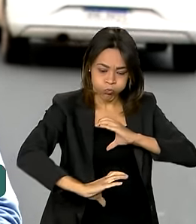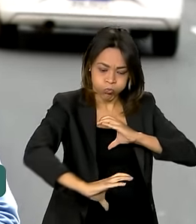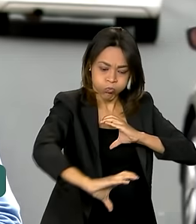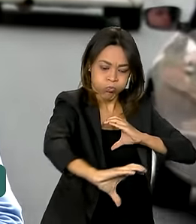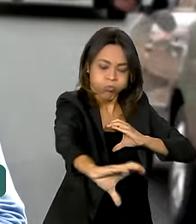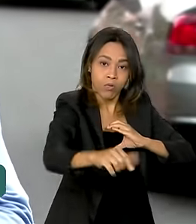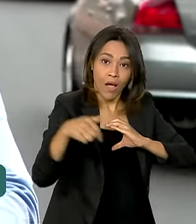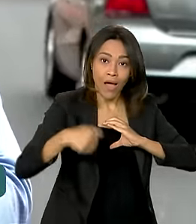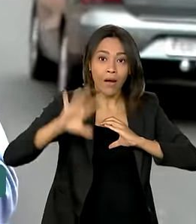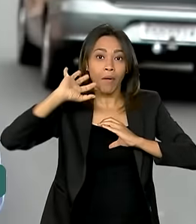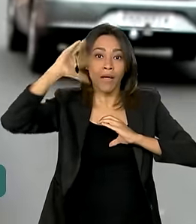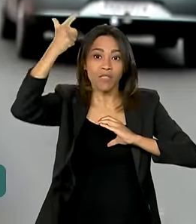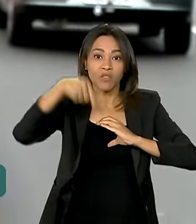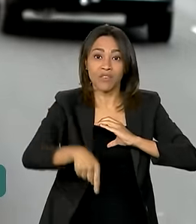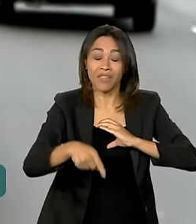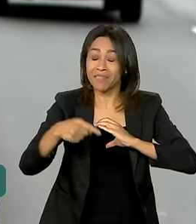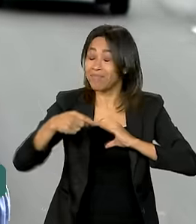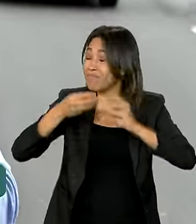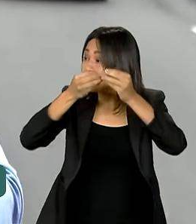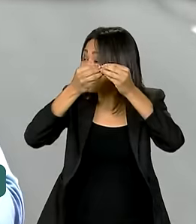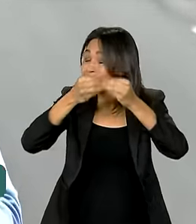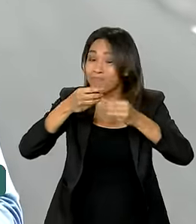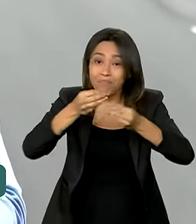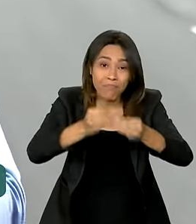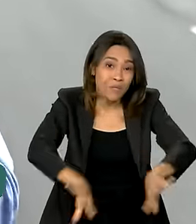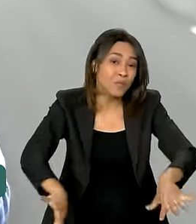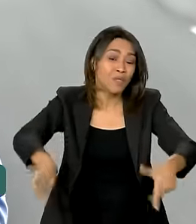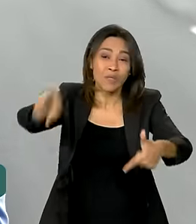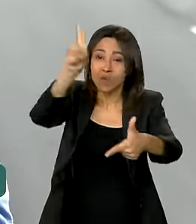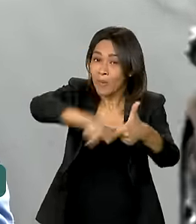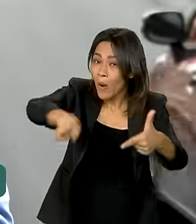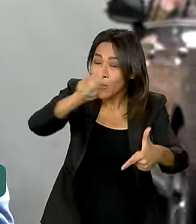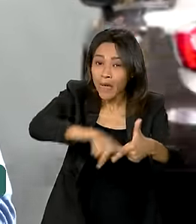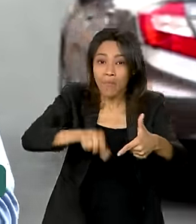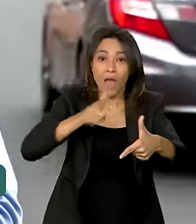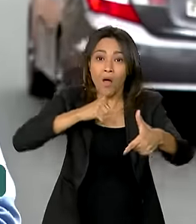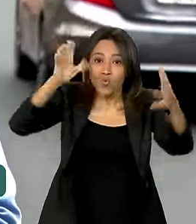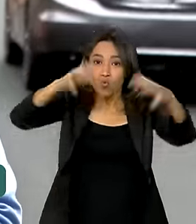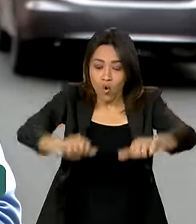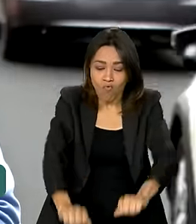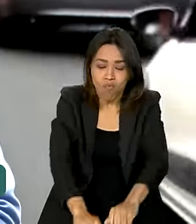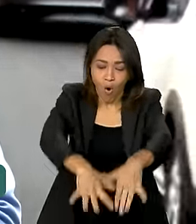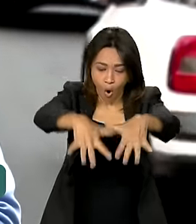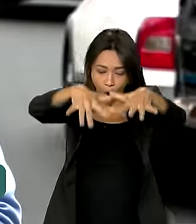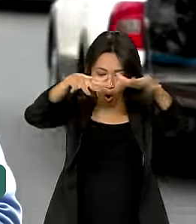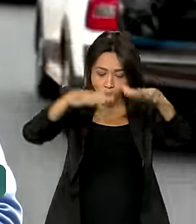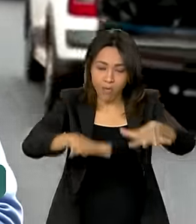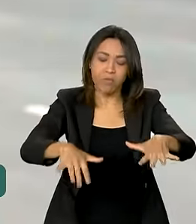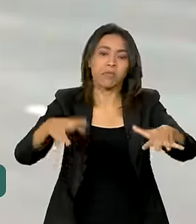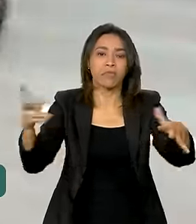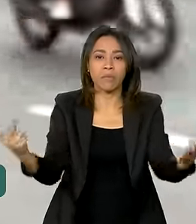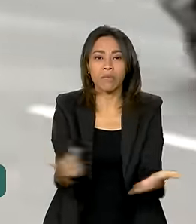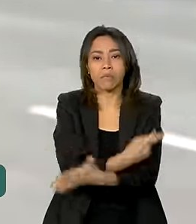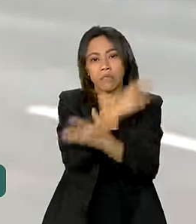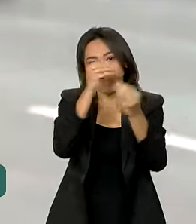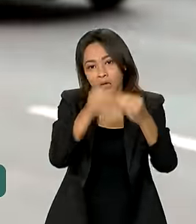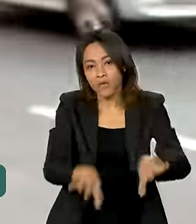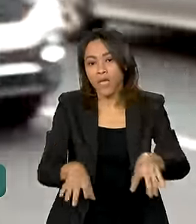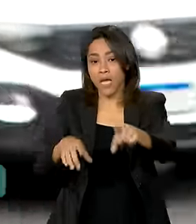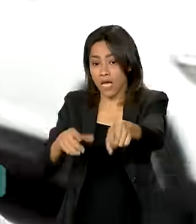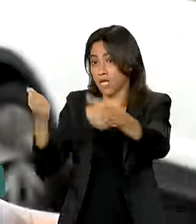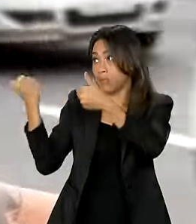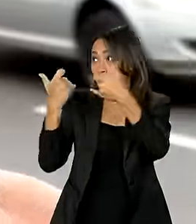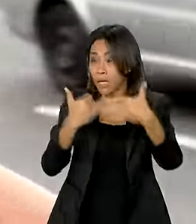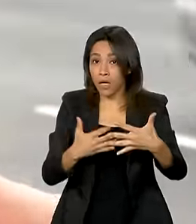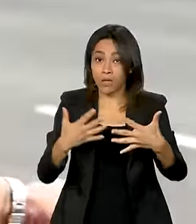solução, virou um transtorno para comerciantes e moradores da região que sofrem com as perdas. Qualquer chuvinha mais forte